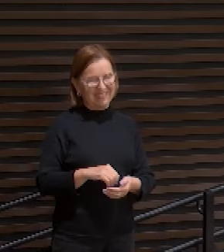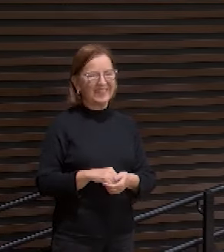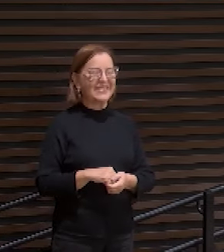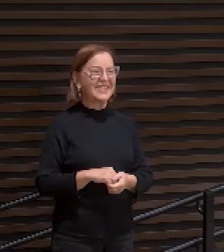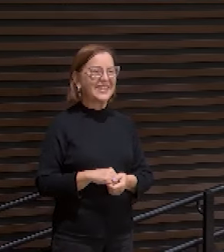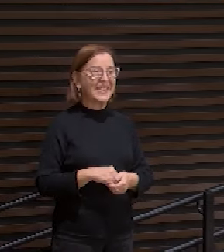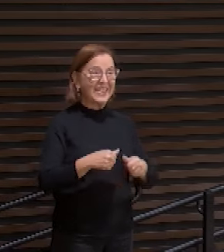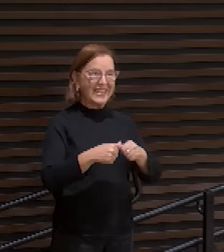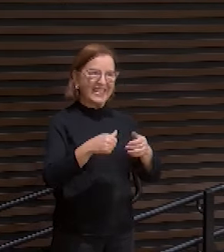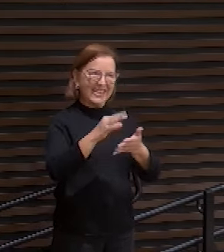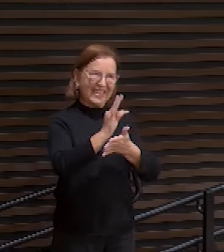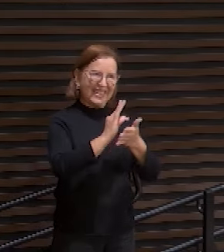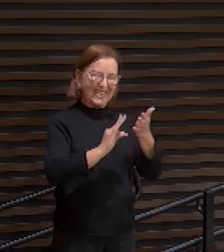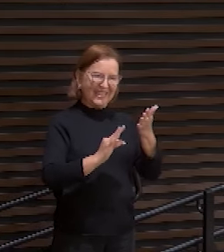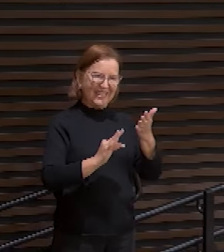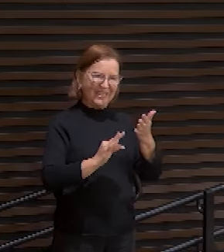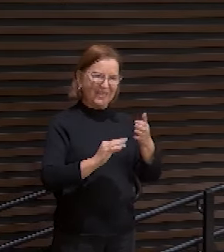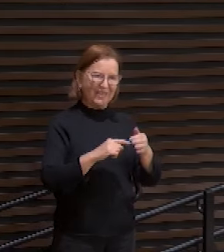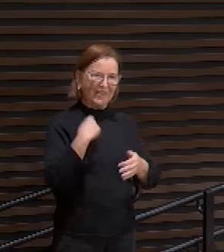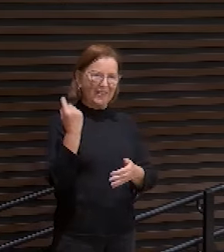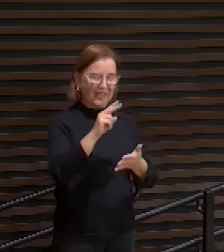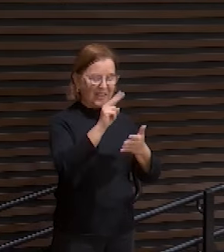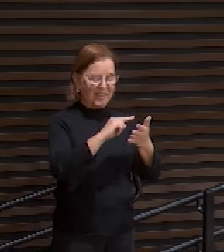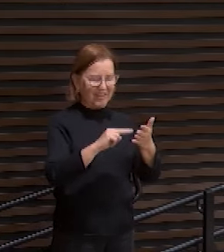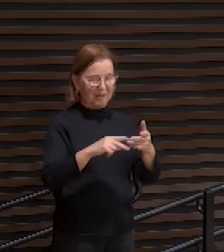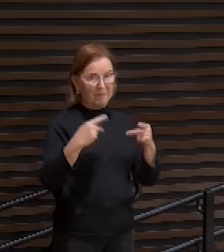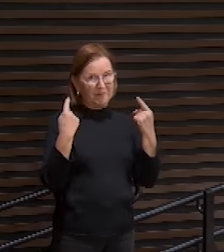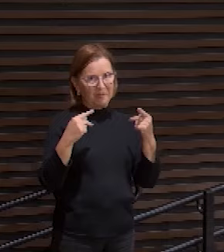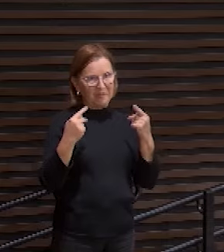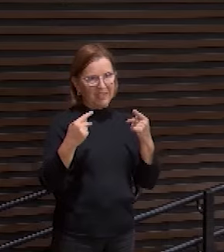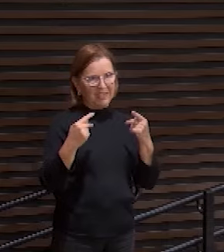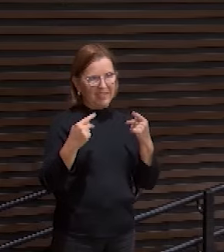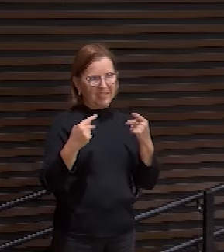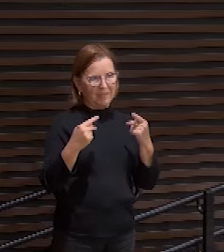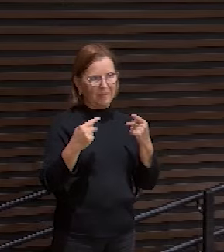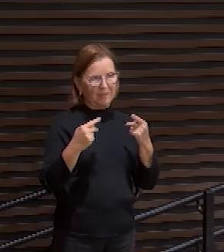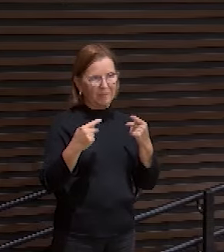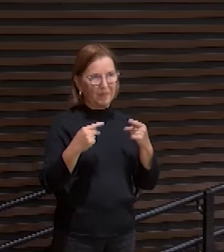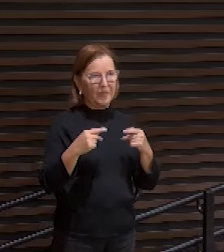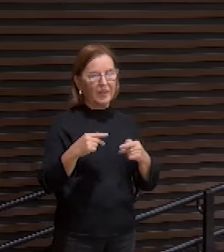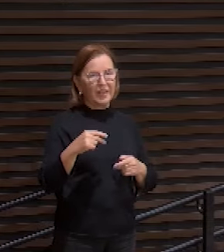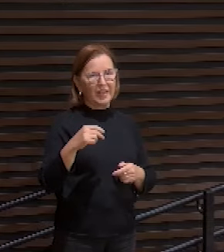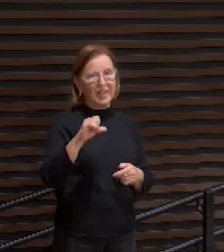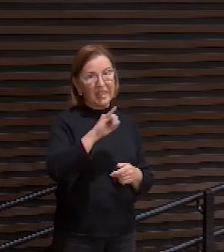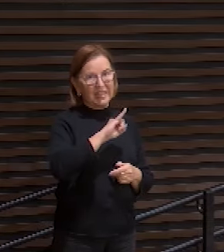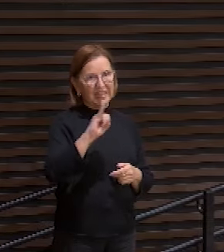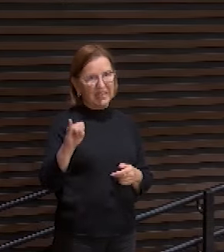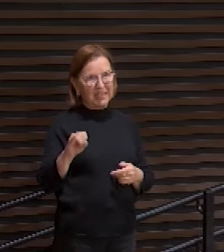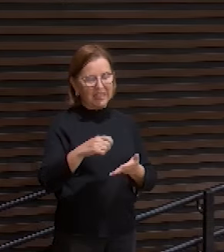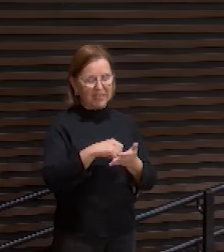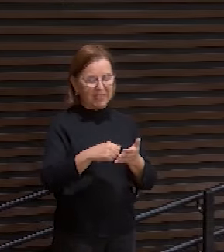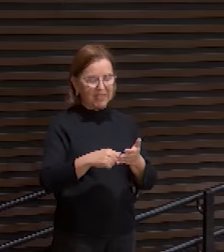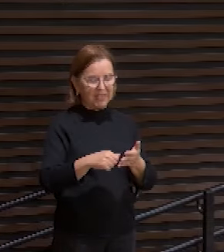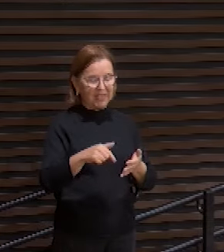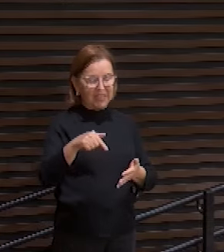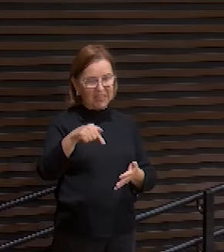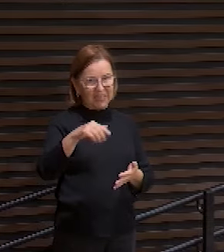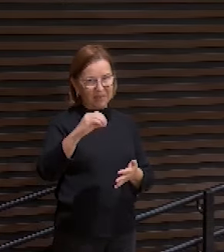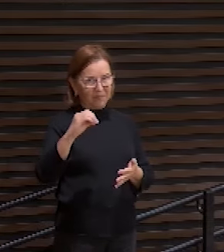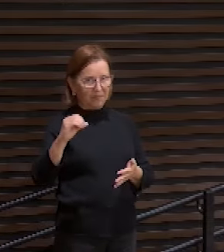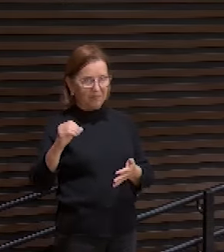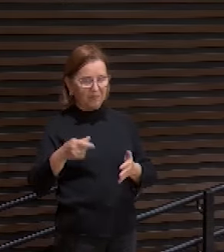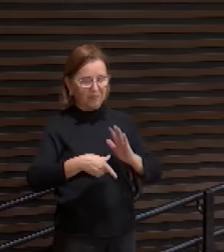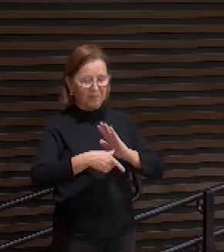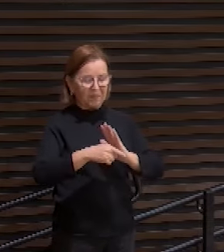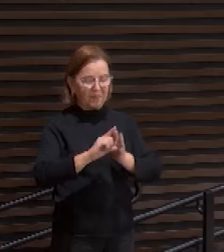Esse texto que nós lemos aqui, é uma profecia de Isaías, que foi escrita 700 anos antes de